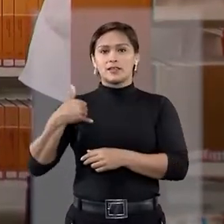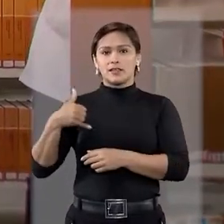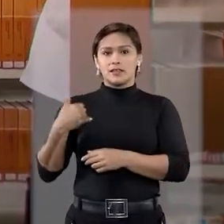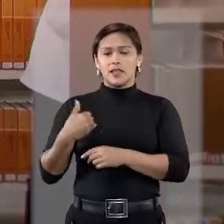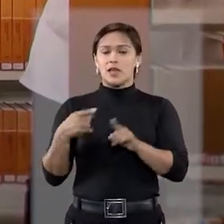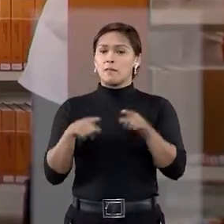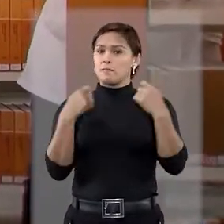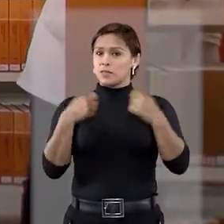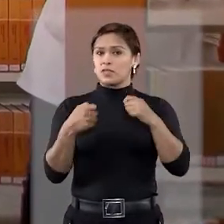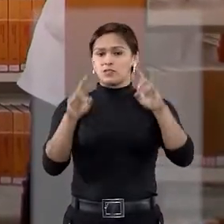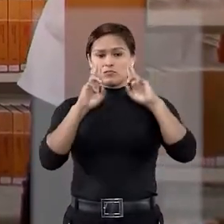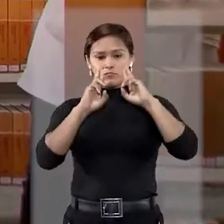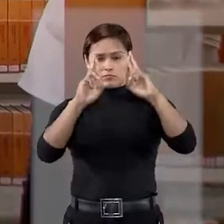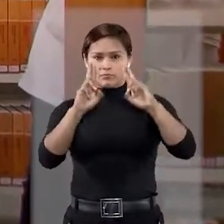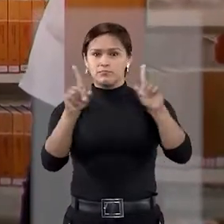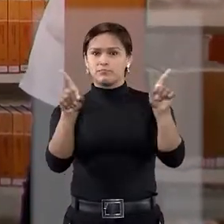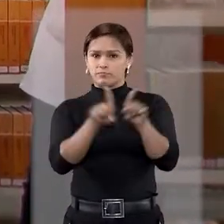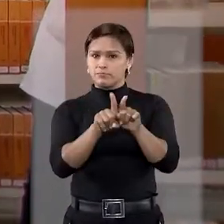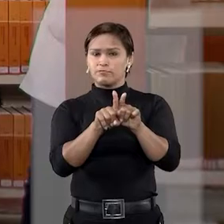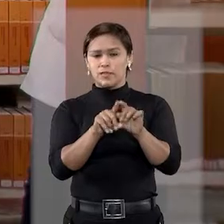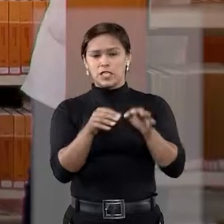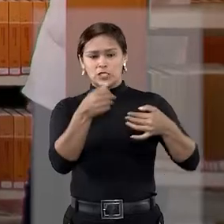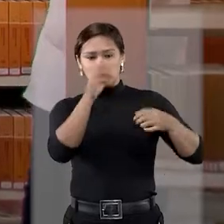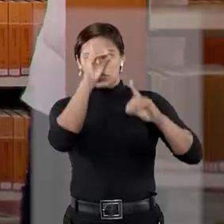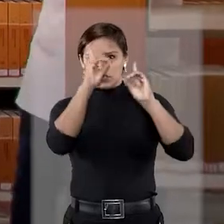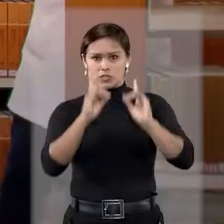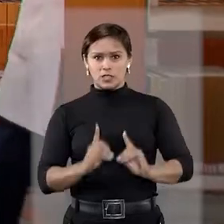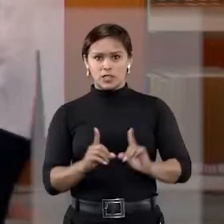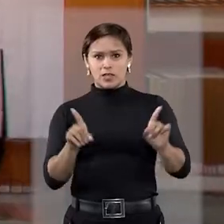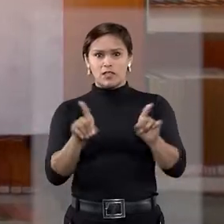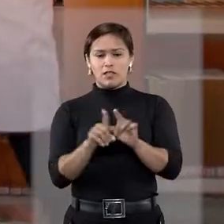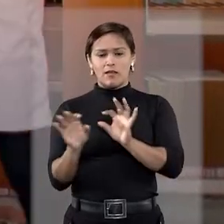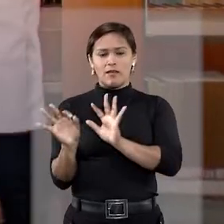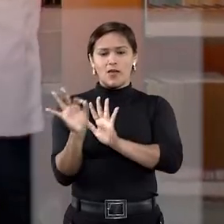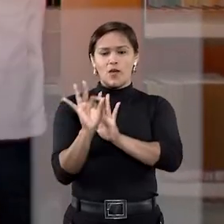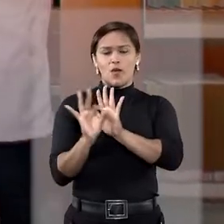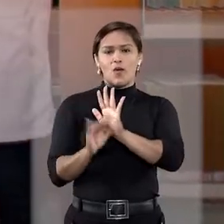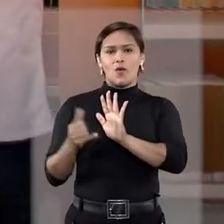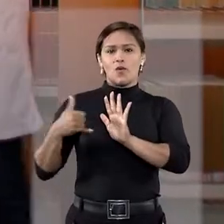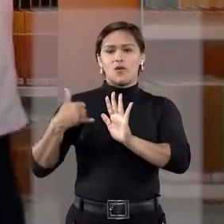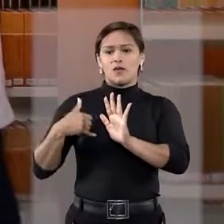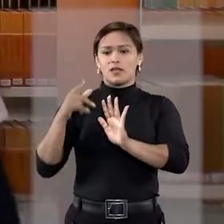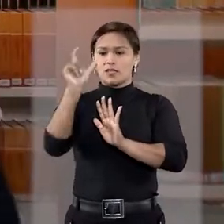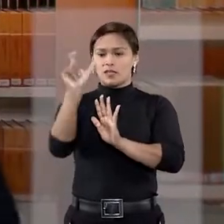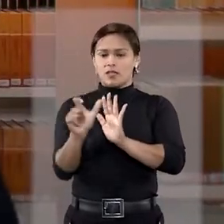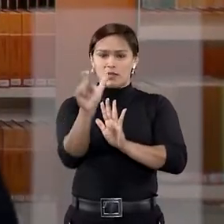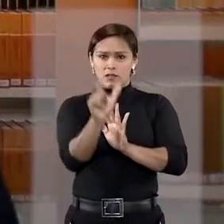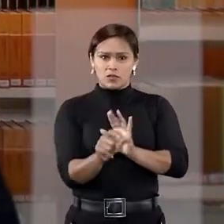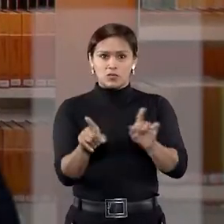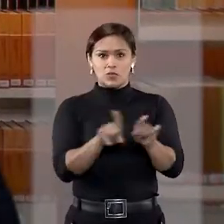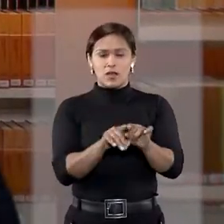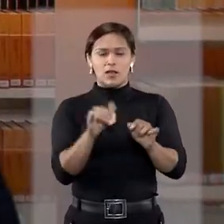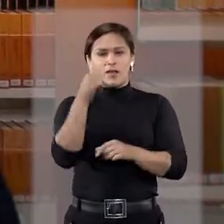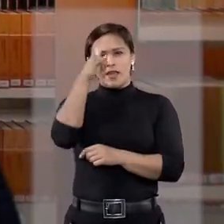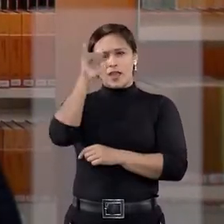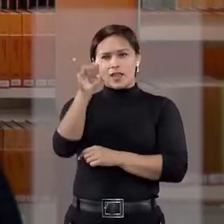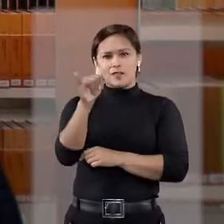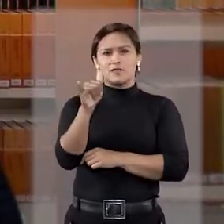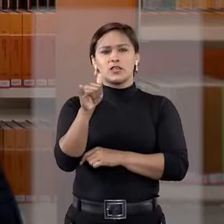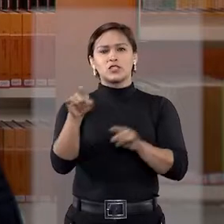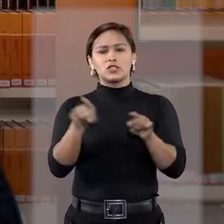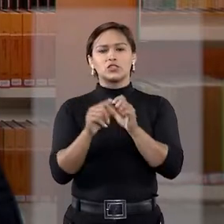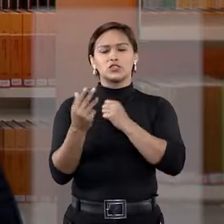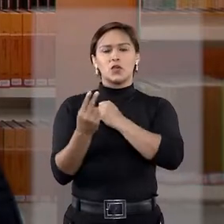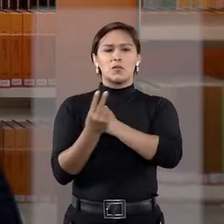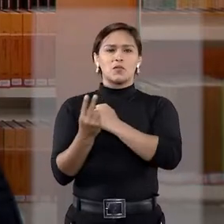idades que merecem ser tratadas com respeito e dignidade e de acordo com a idade de cada uma delas. Evite